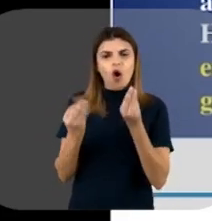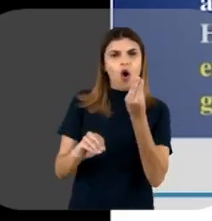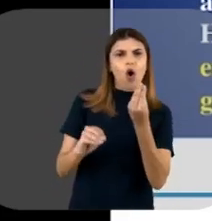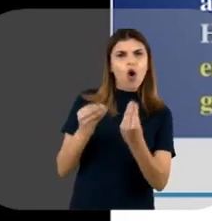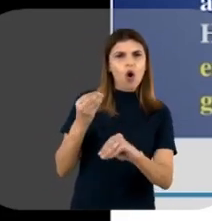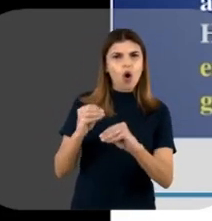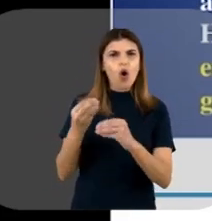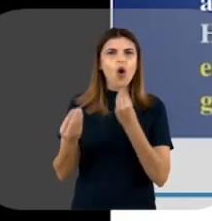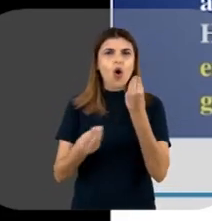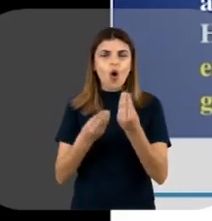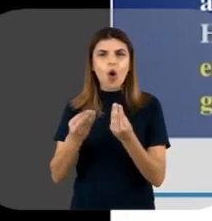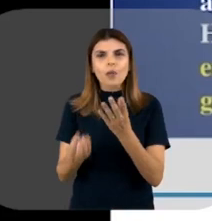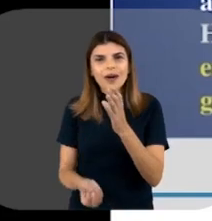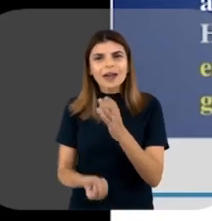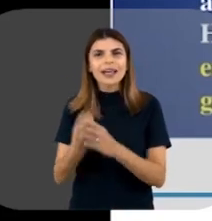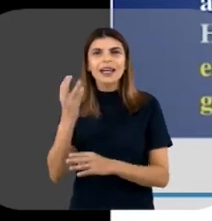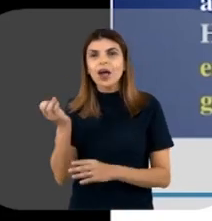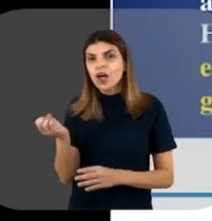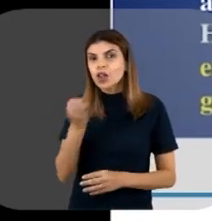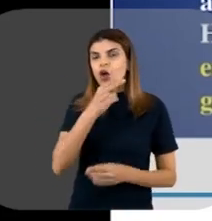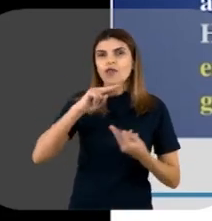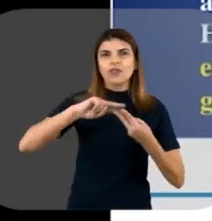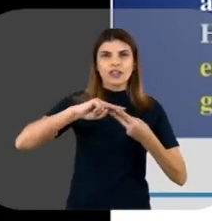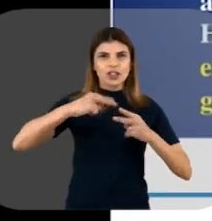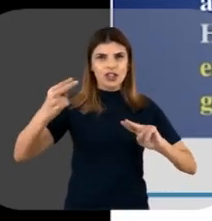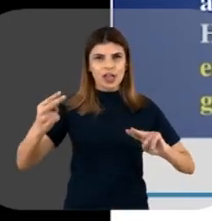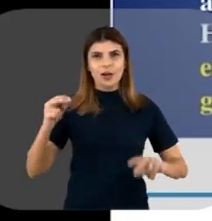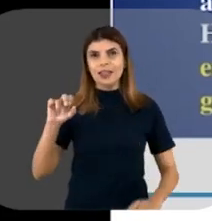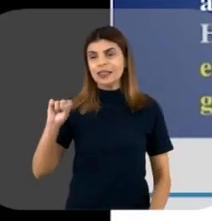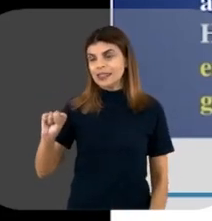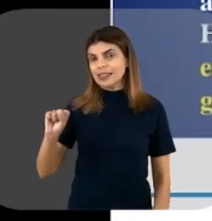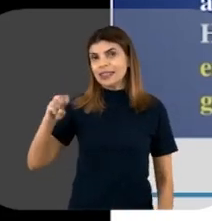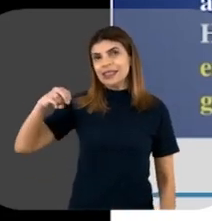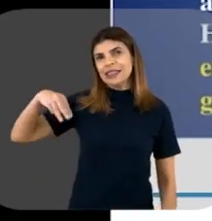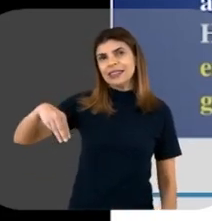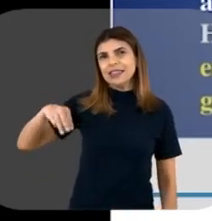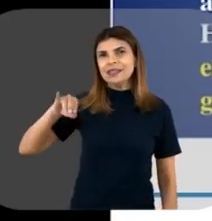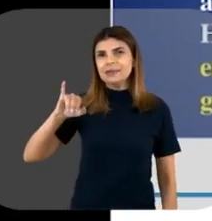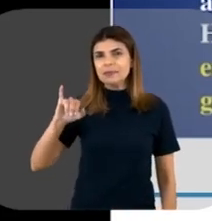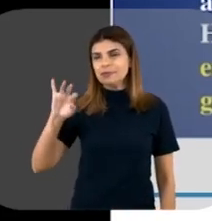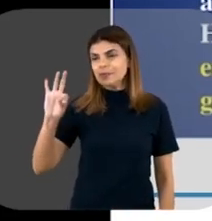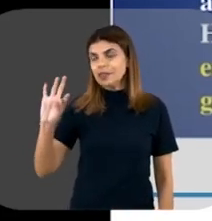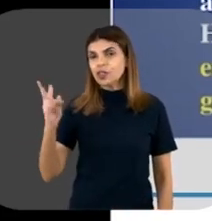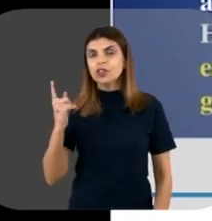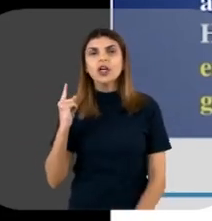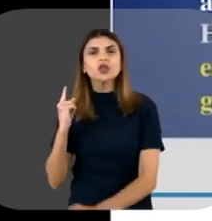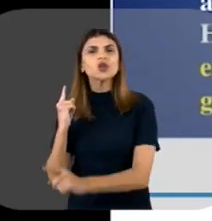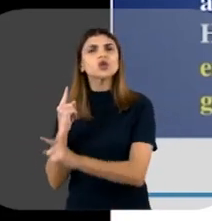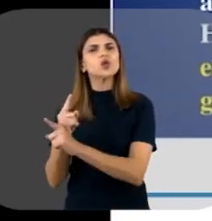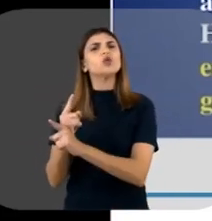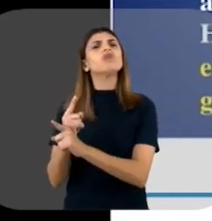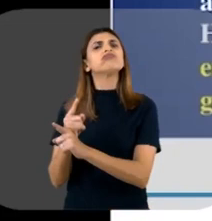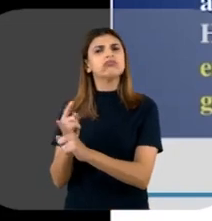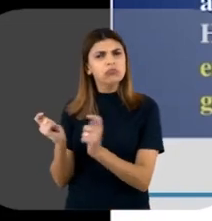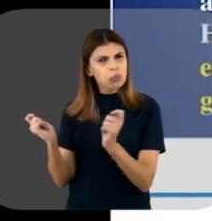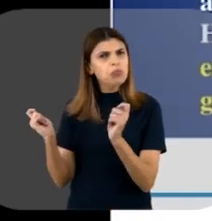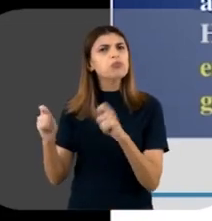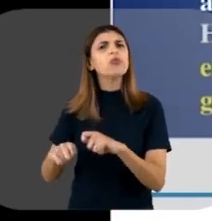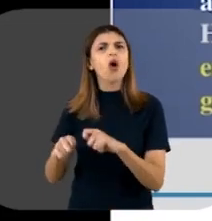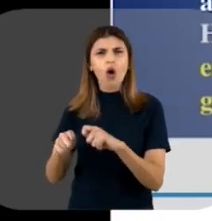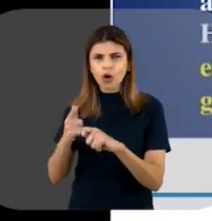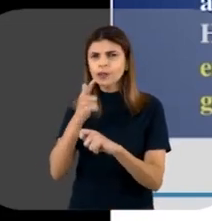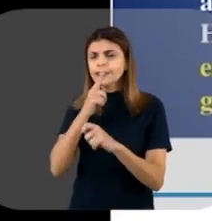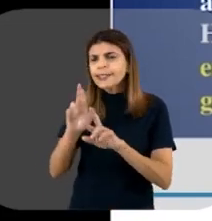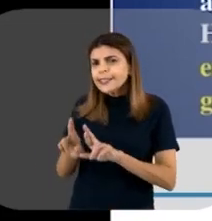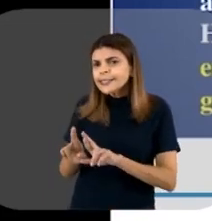de restrição para a formação de mapas genéticos. E o Smith descobriu que essas enzimas de restrição,